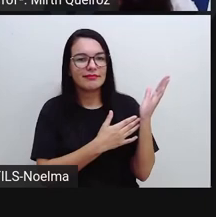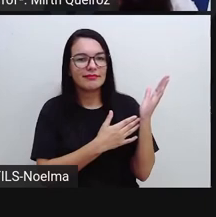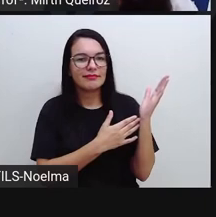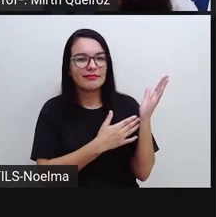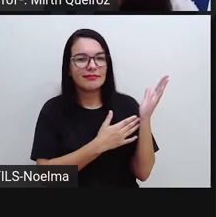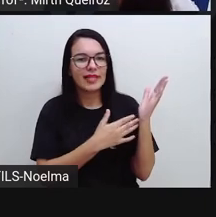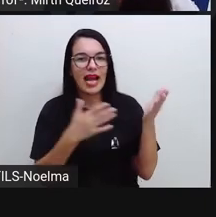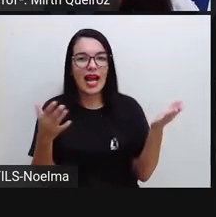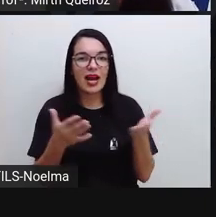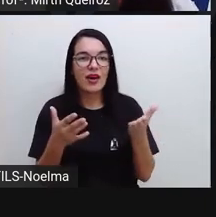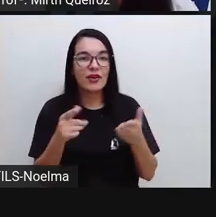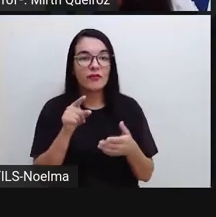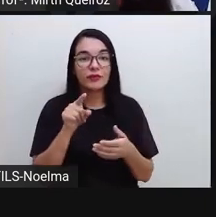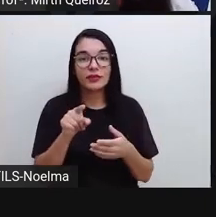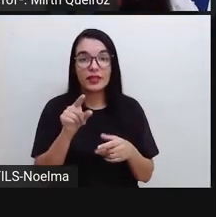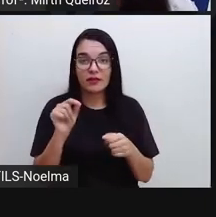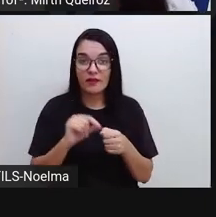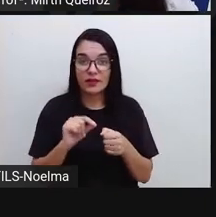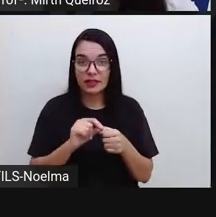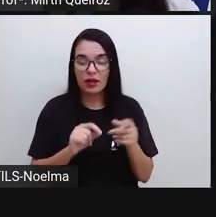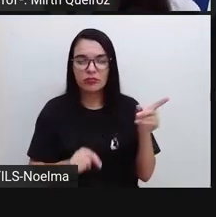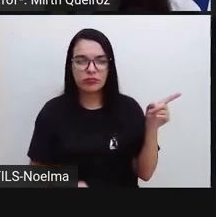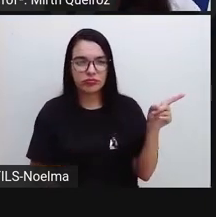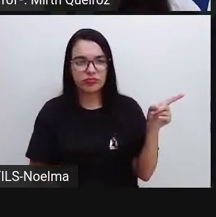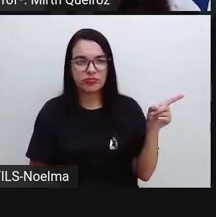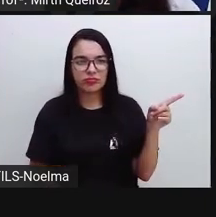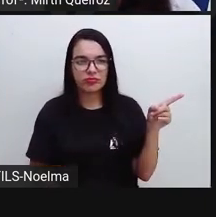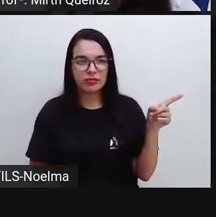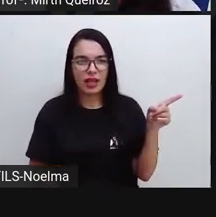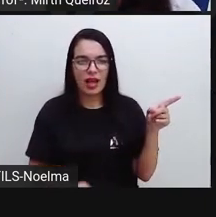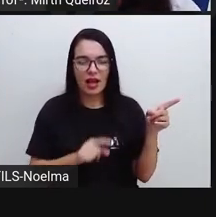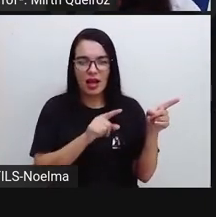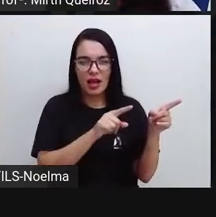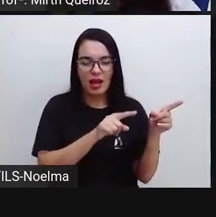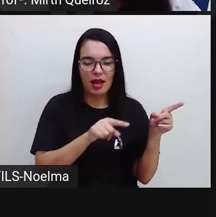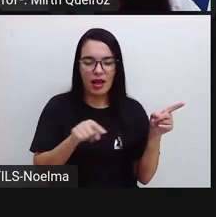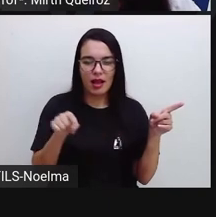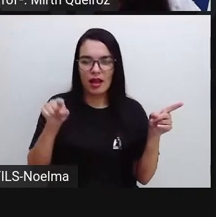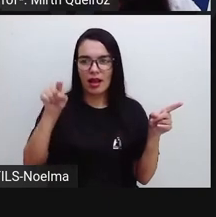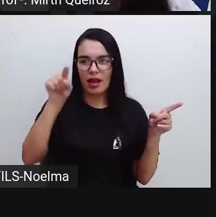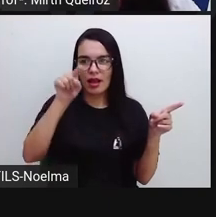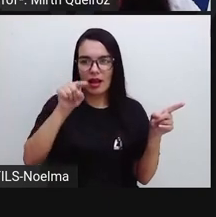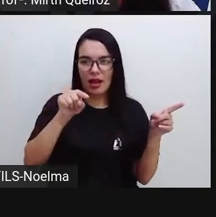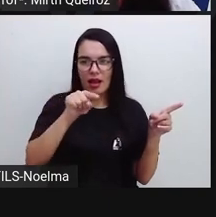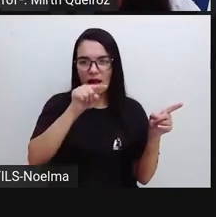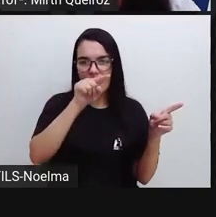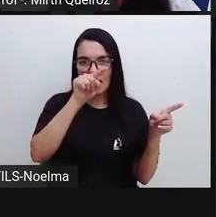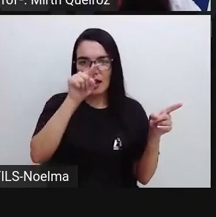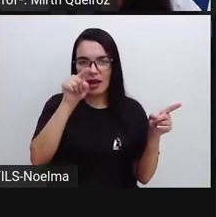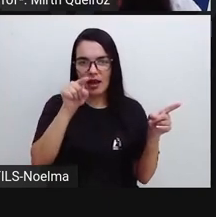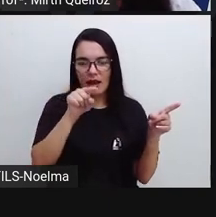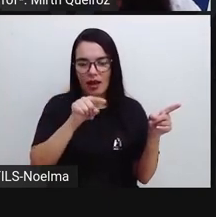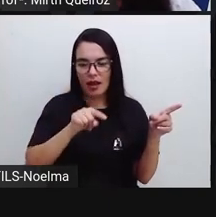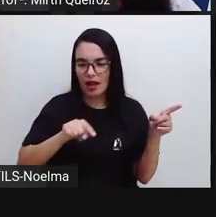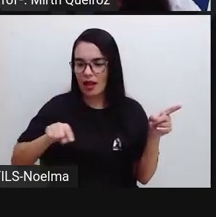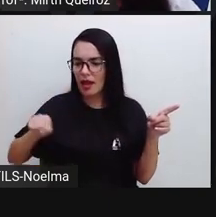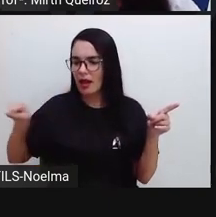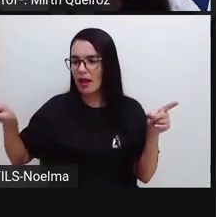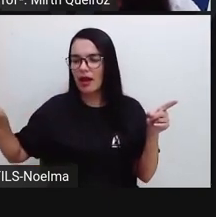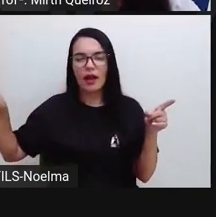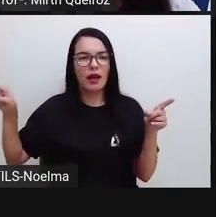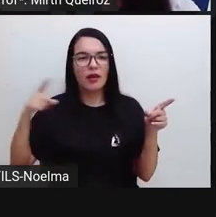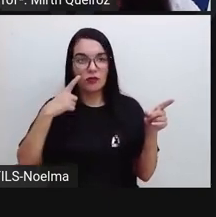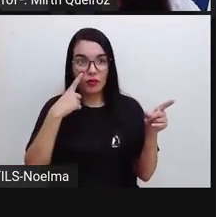sua vez, né? Vocês vão observar essa forma. Essa forma, ela lembra o que vocês aí, né? A gente vê aí que tem um coração,